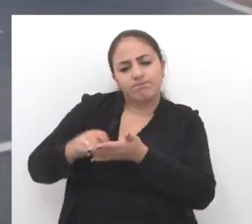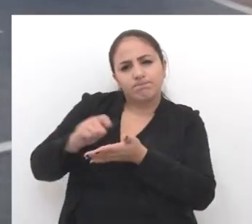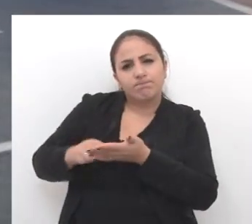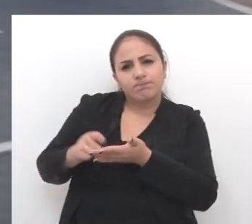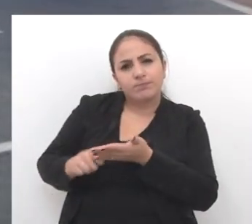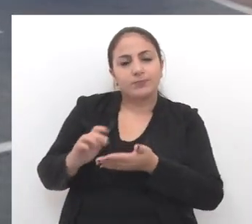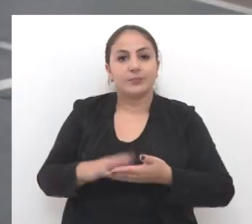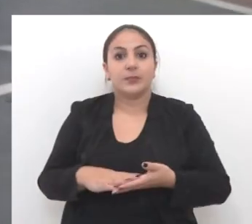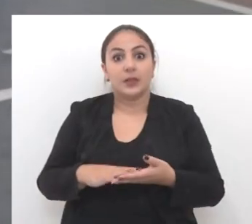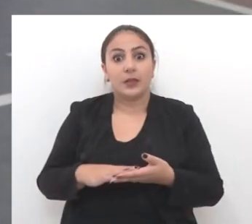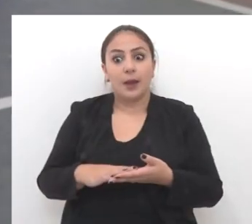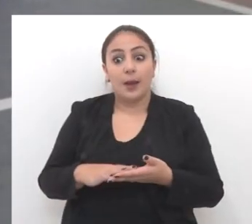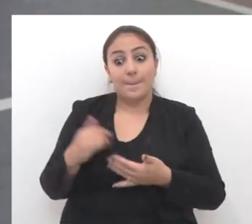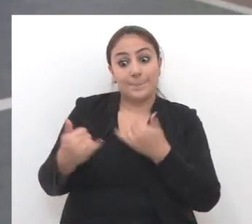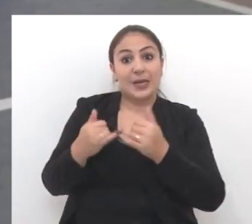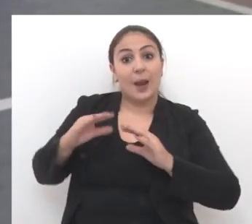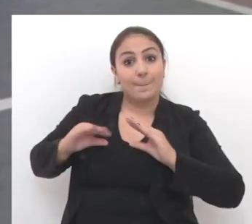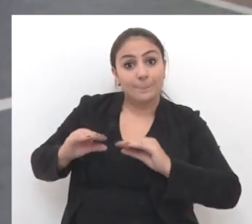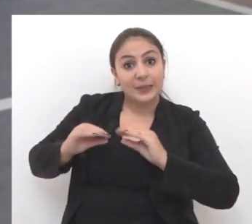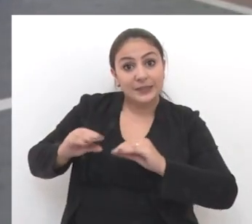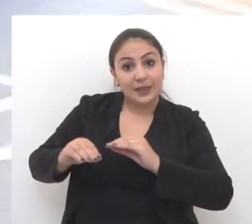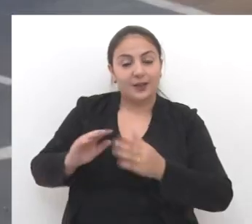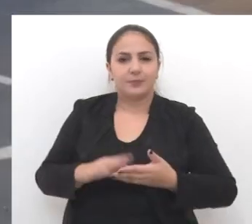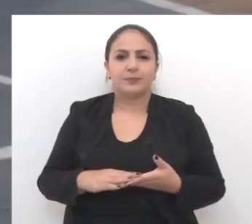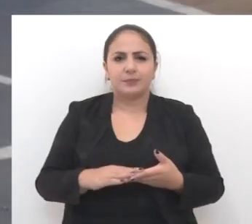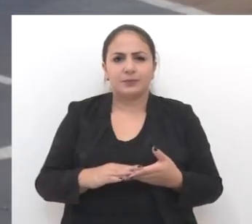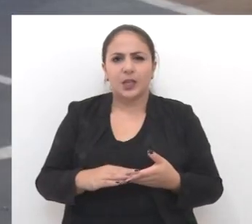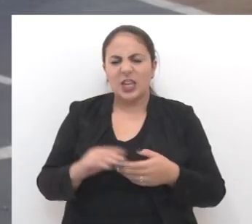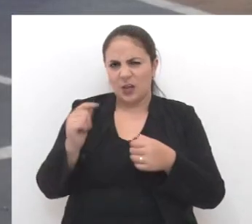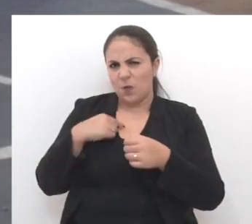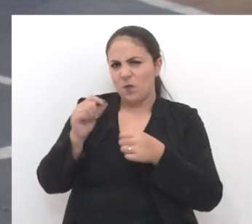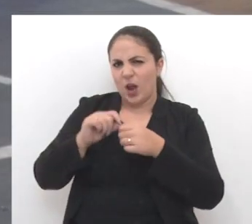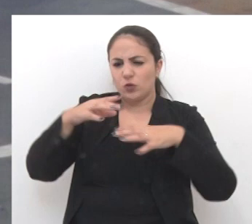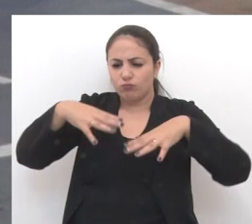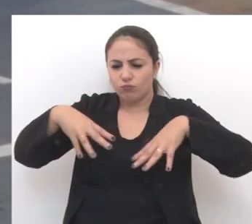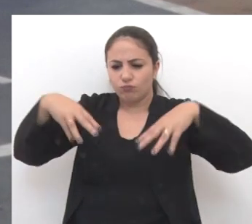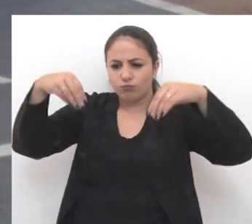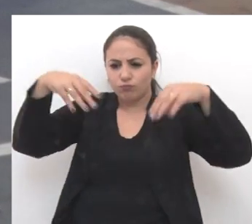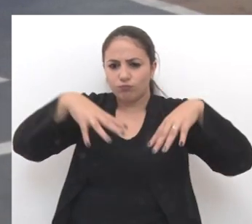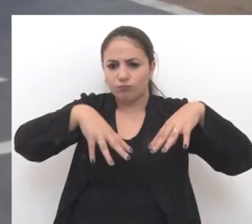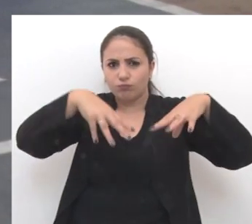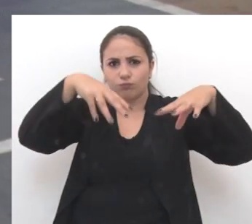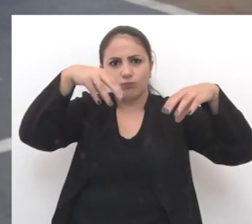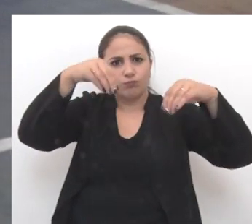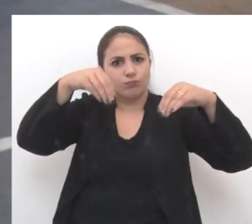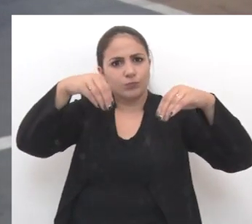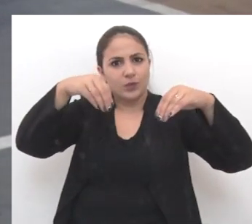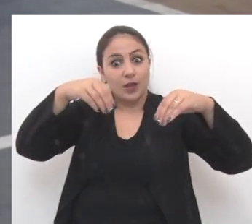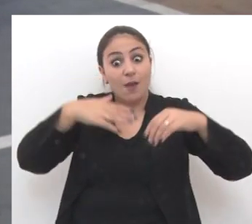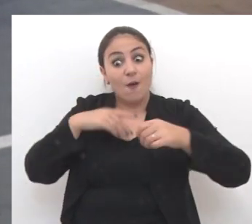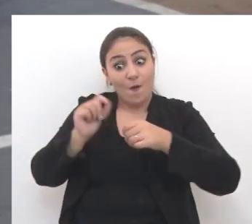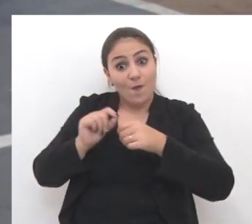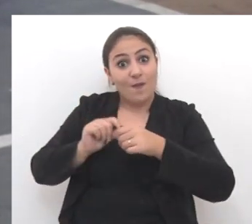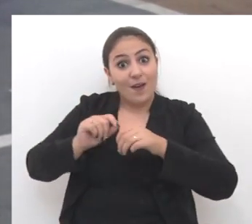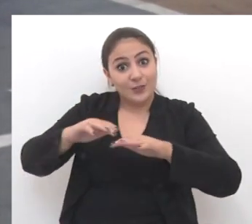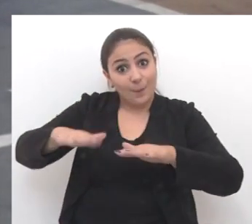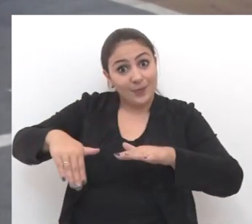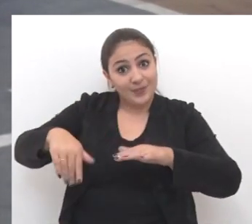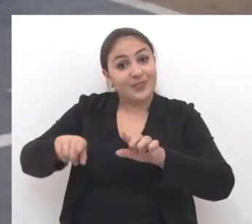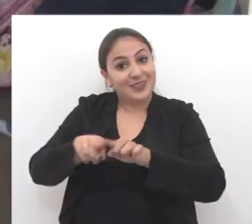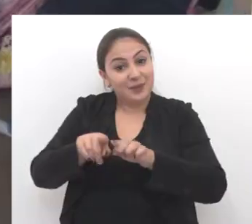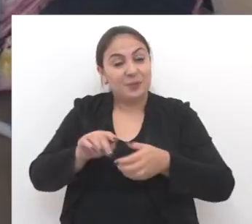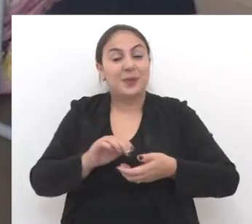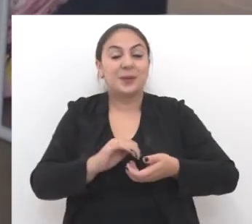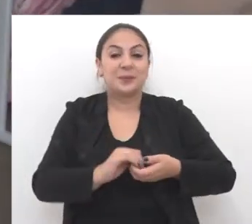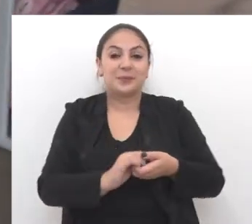Escrever. De brincar de massinha. Eu faço castelo, eu faço uma piscina.